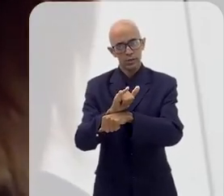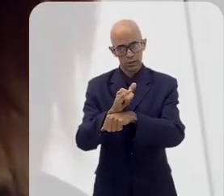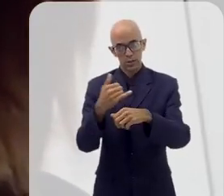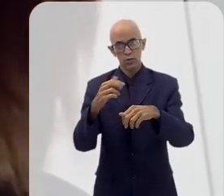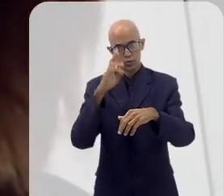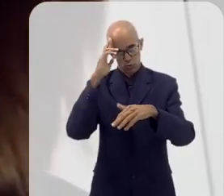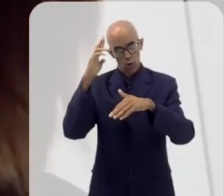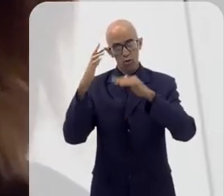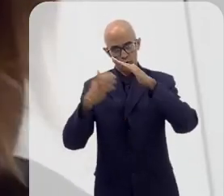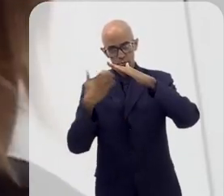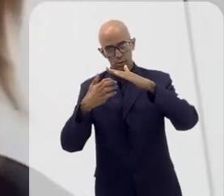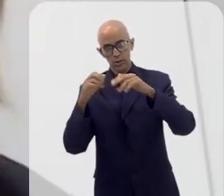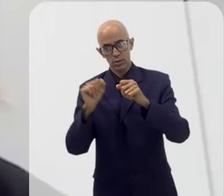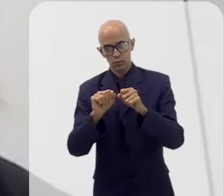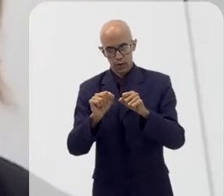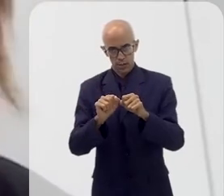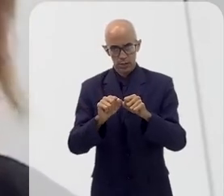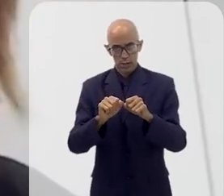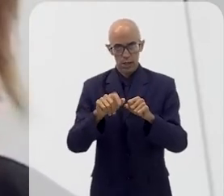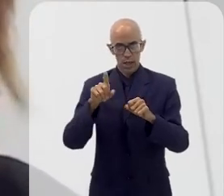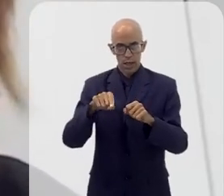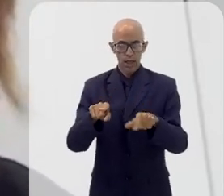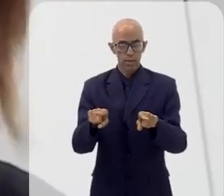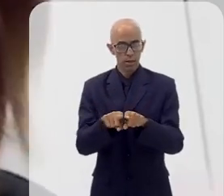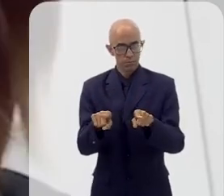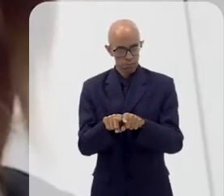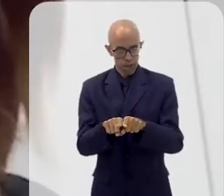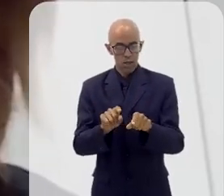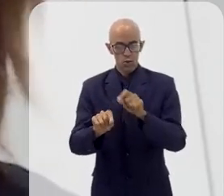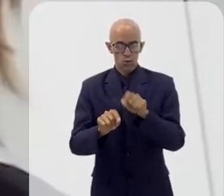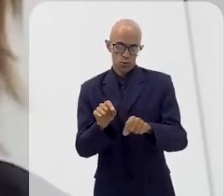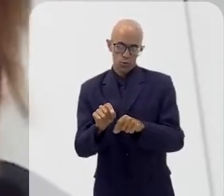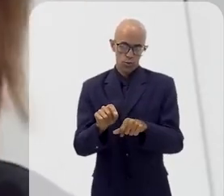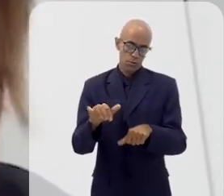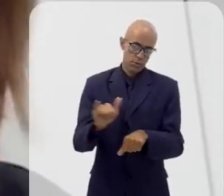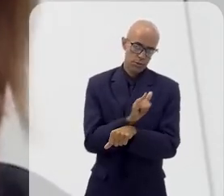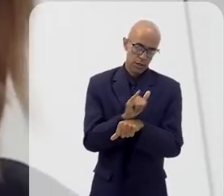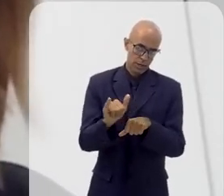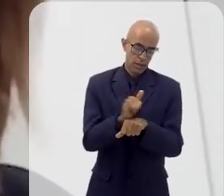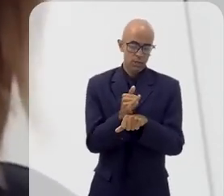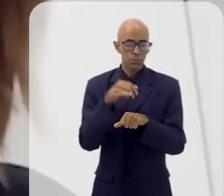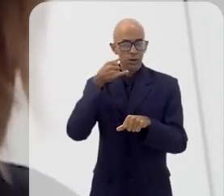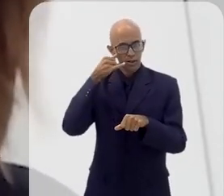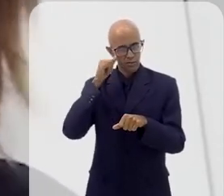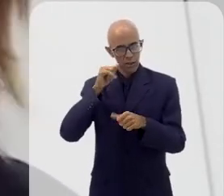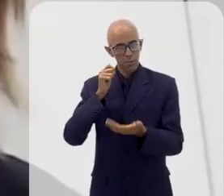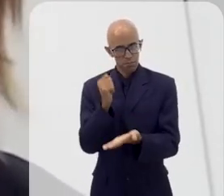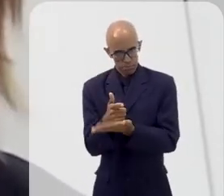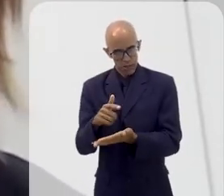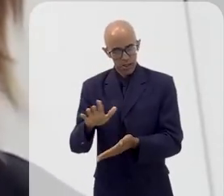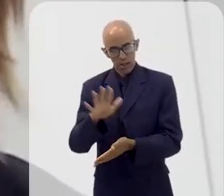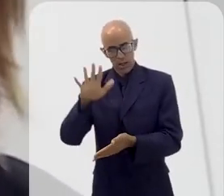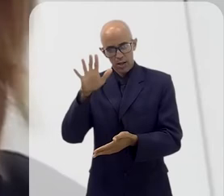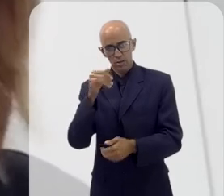industriais, tem sido visto como uma fuga desse custo tão alto da energia.